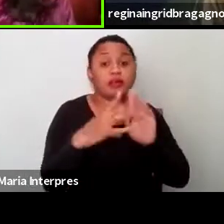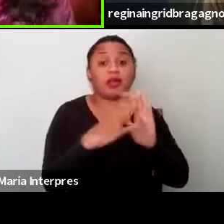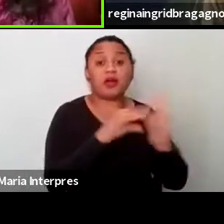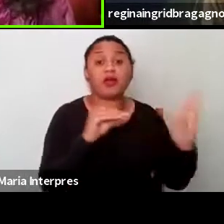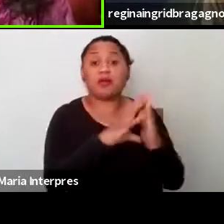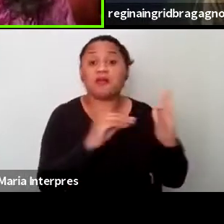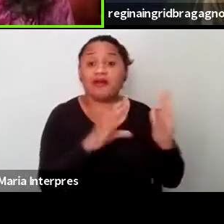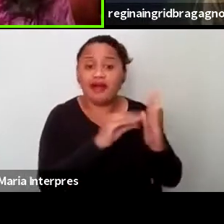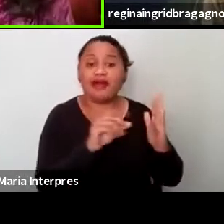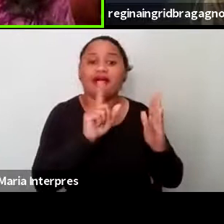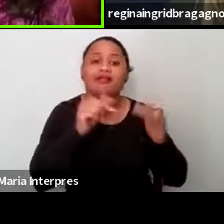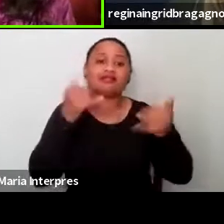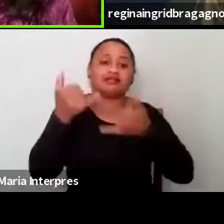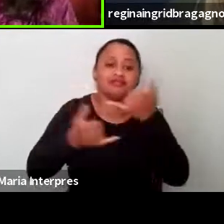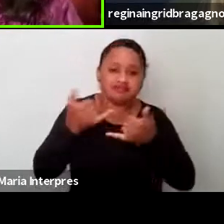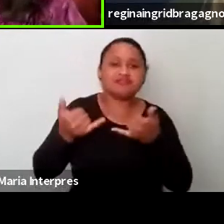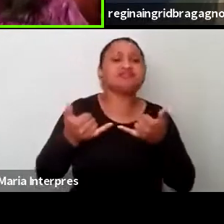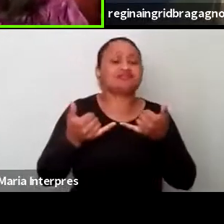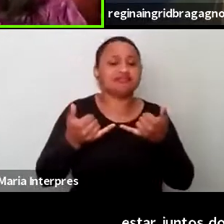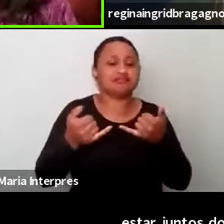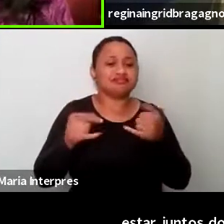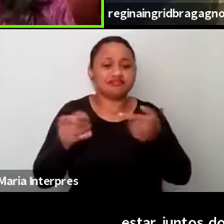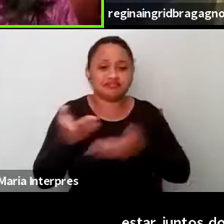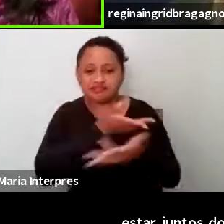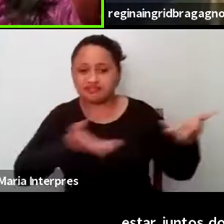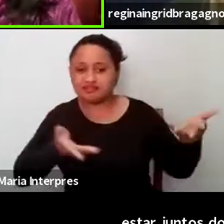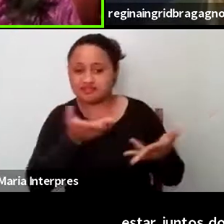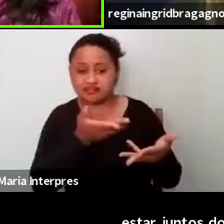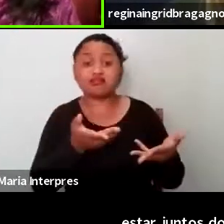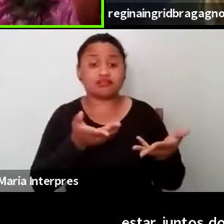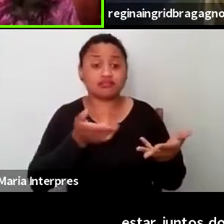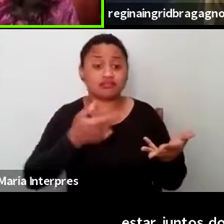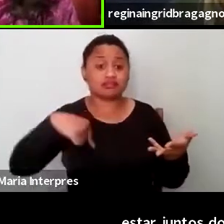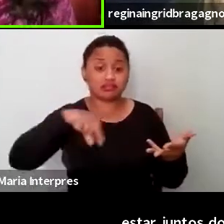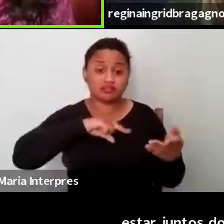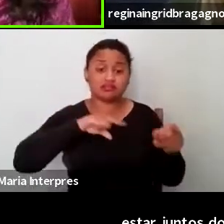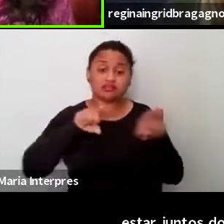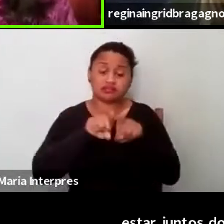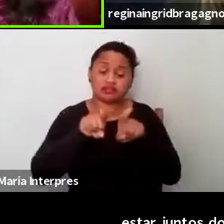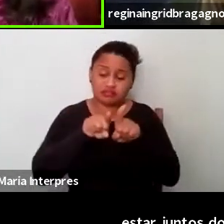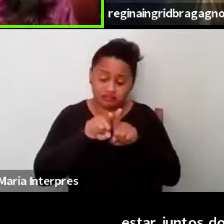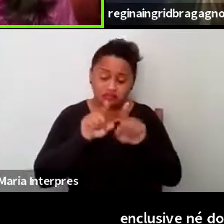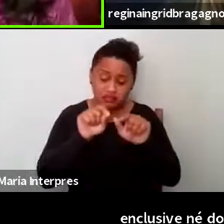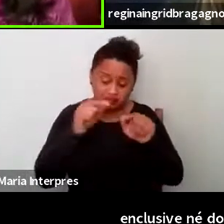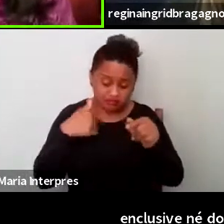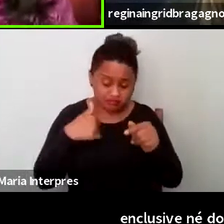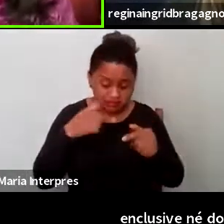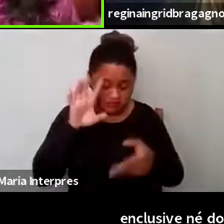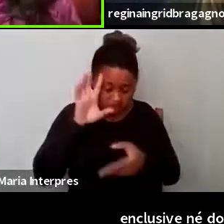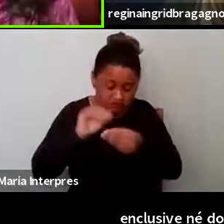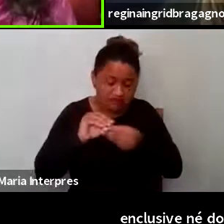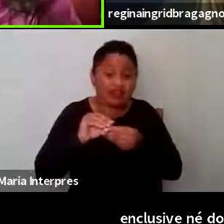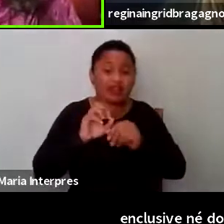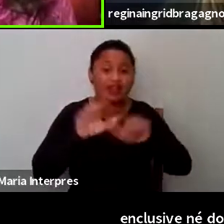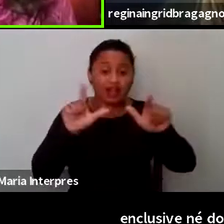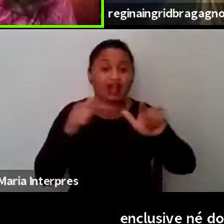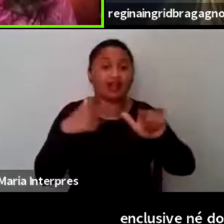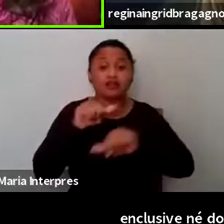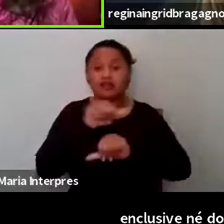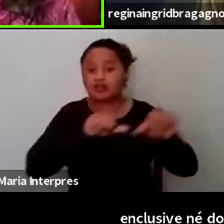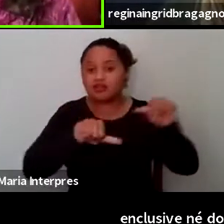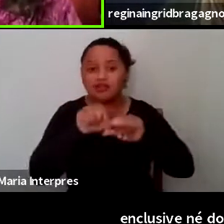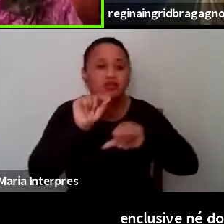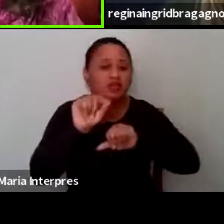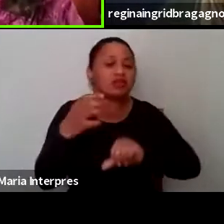do brincar, do jogo mesmo, da interação, que a gente realmente se apropria e reinventa a cultura e